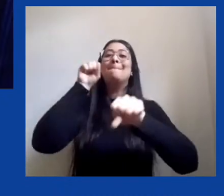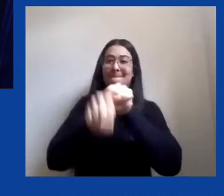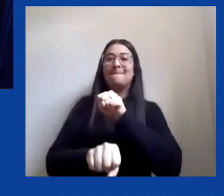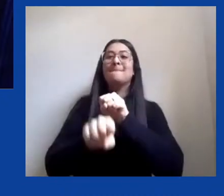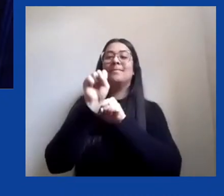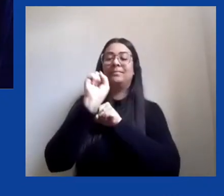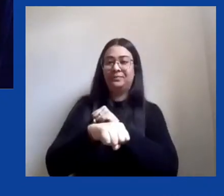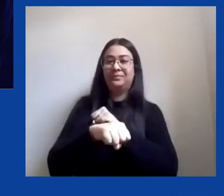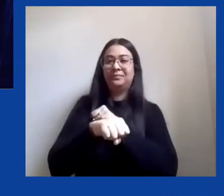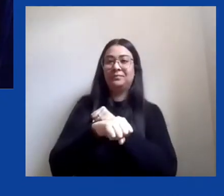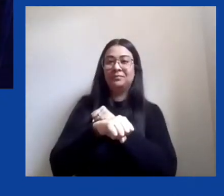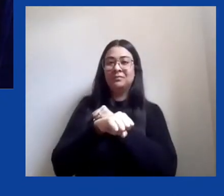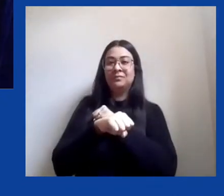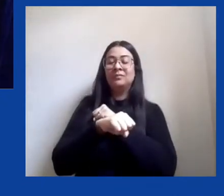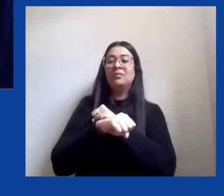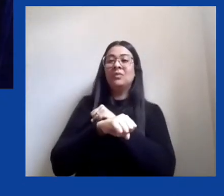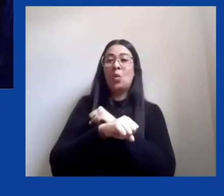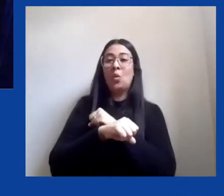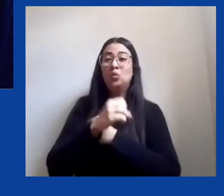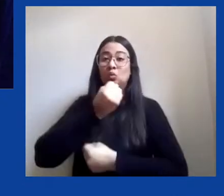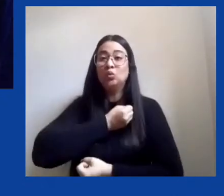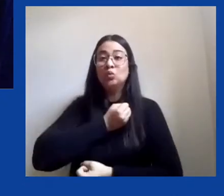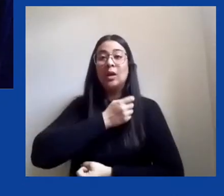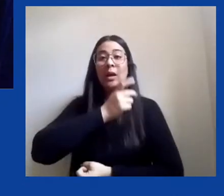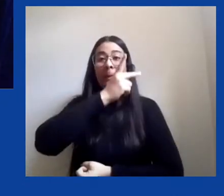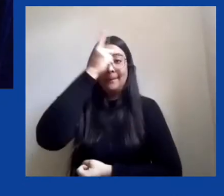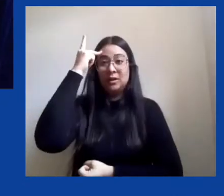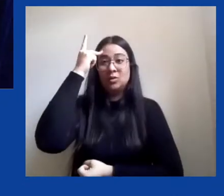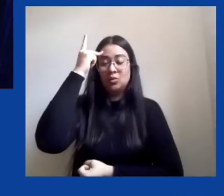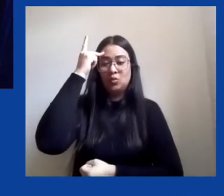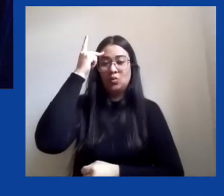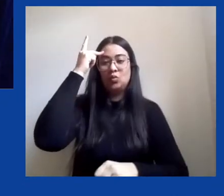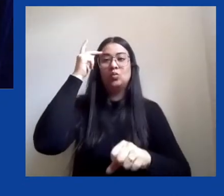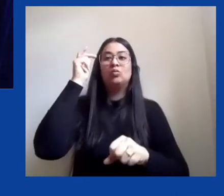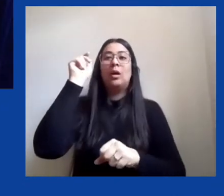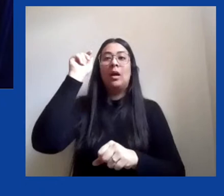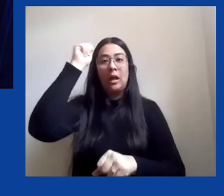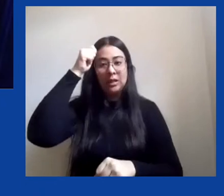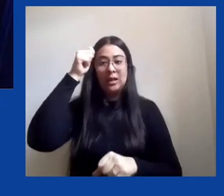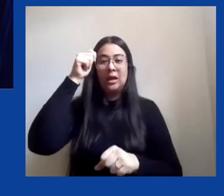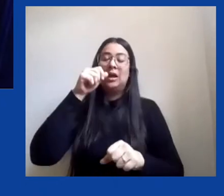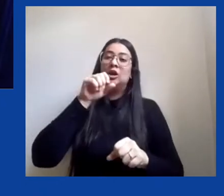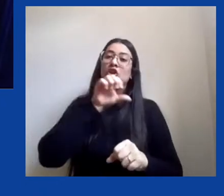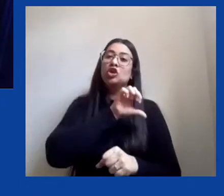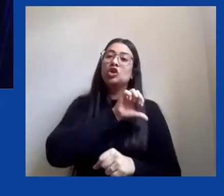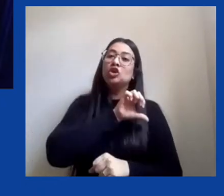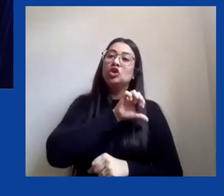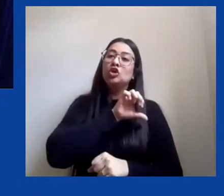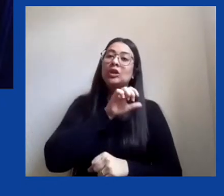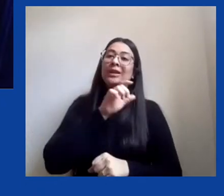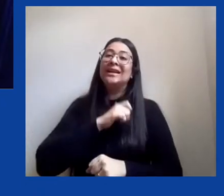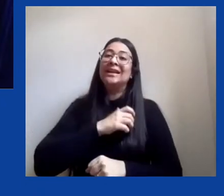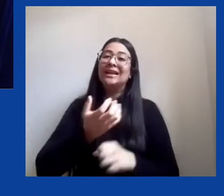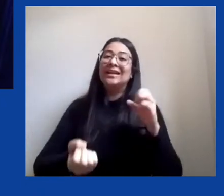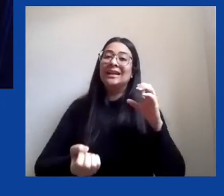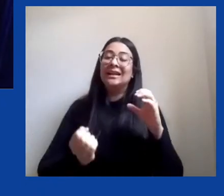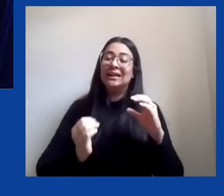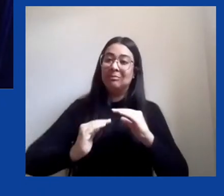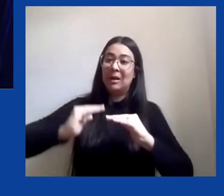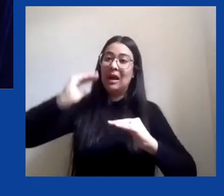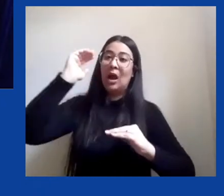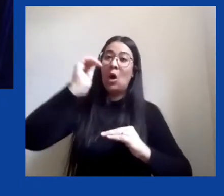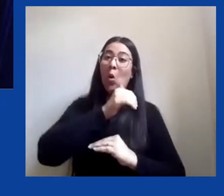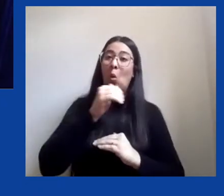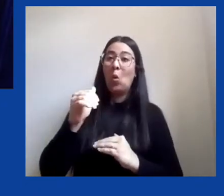pessoas negras cresceu 11,5% em 11 anos, sendo que o número de homicídios dos demais